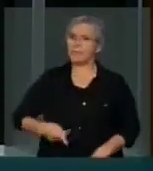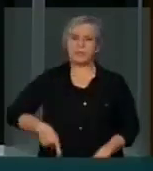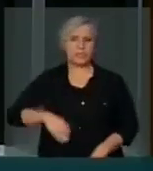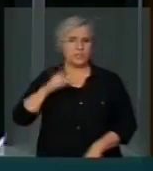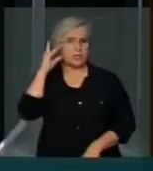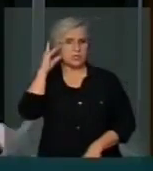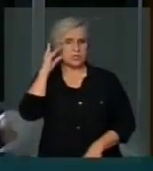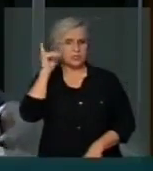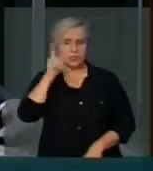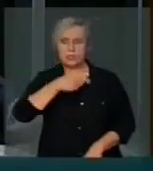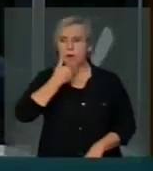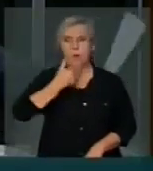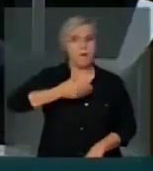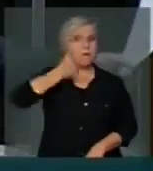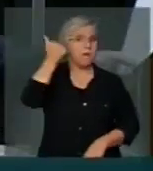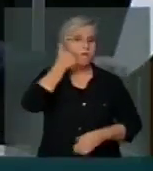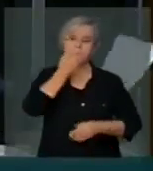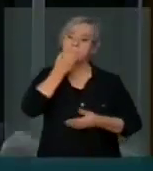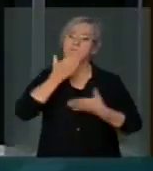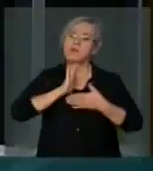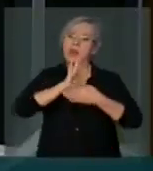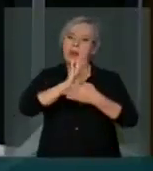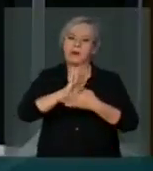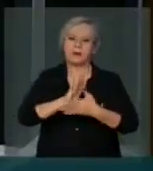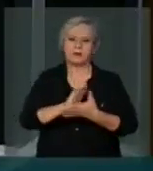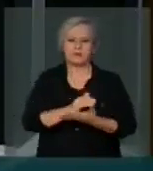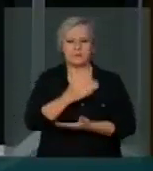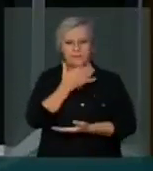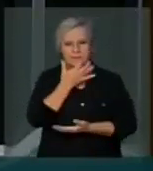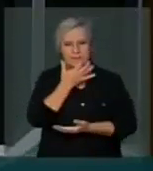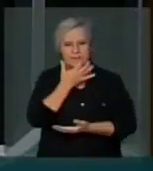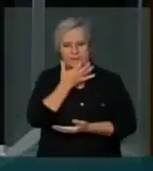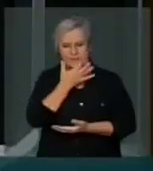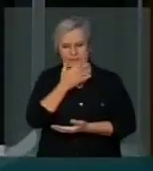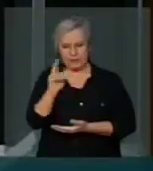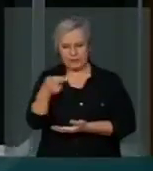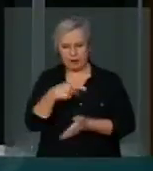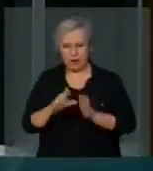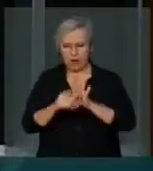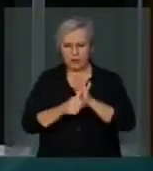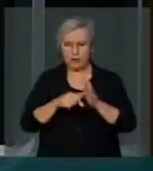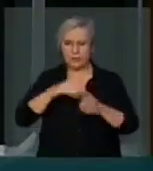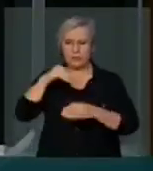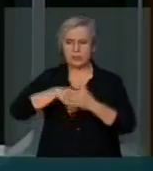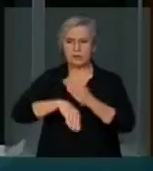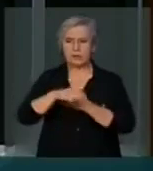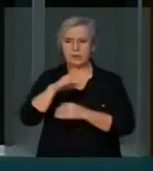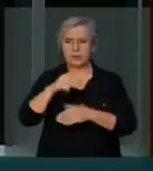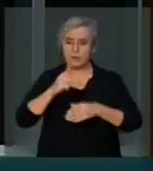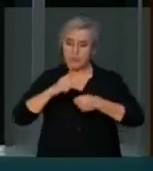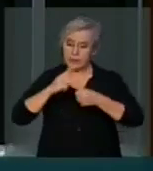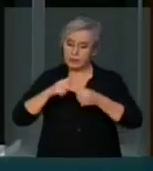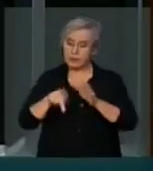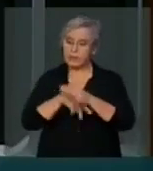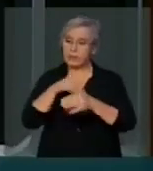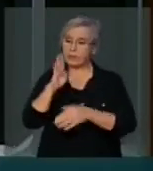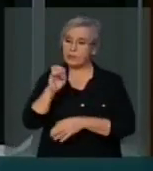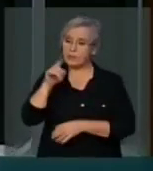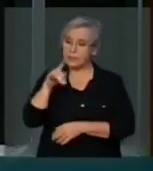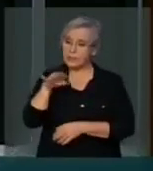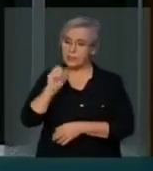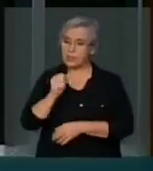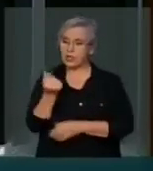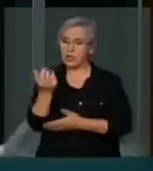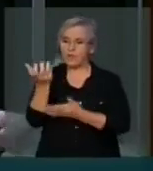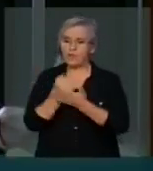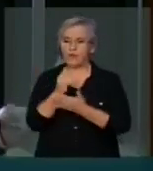beneficiária desse enorme escândalo de corrupção, que se instalou na Petrobras, no BNDES, que se instalou nos fundos de